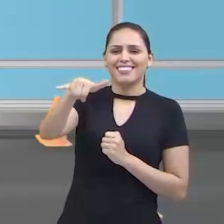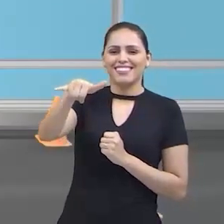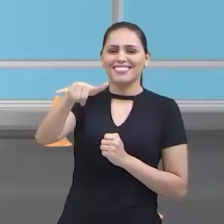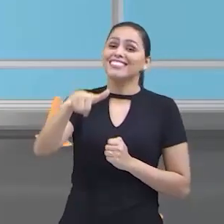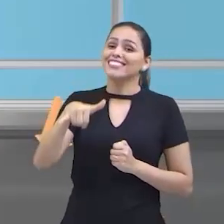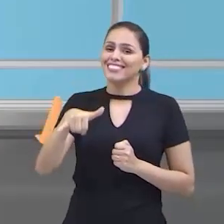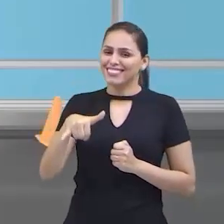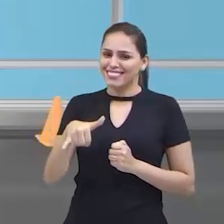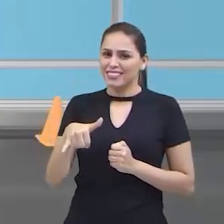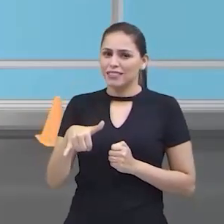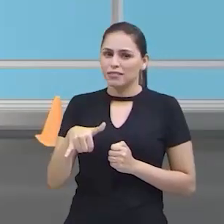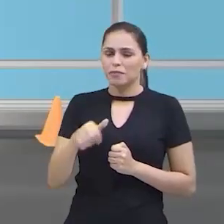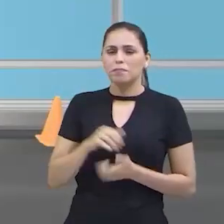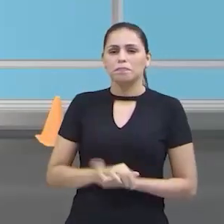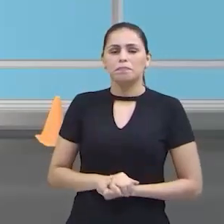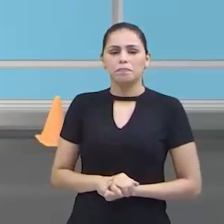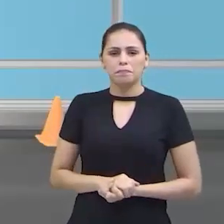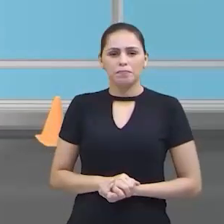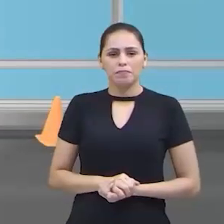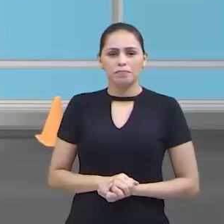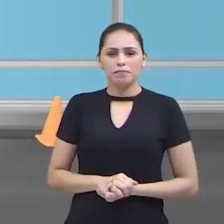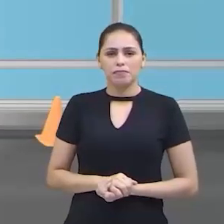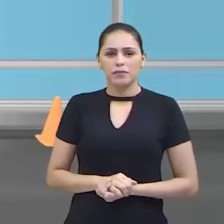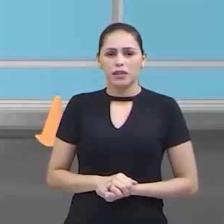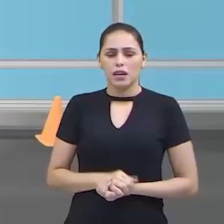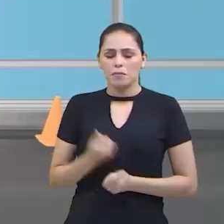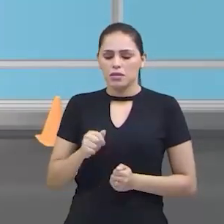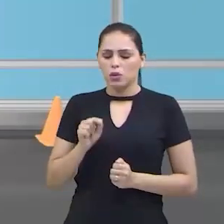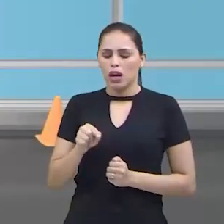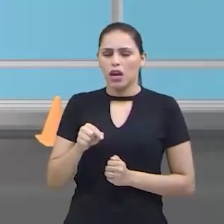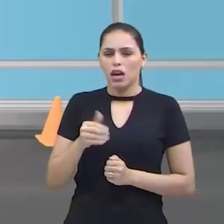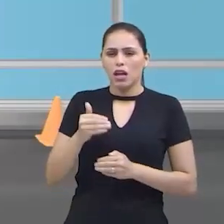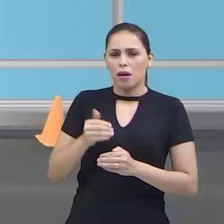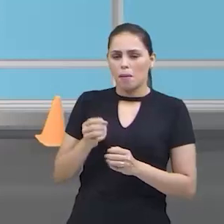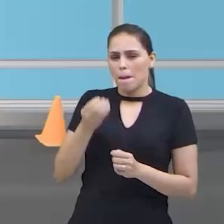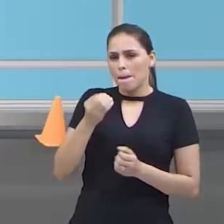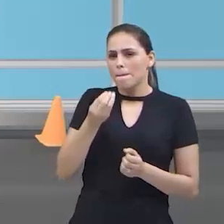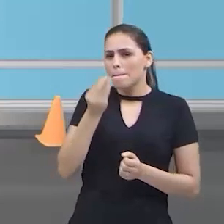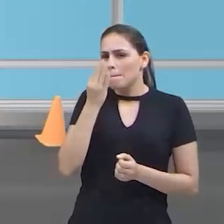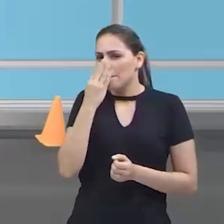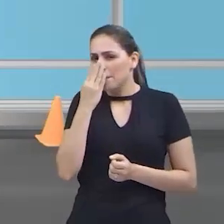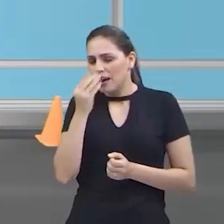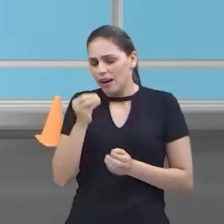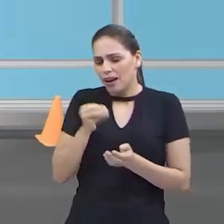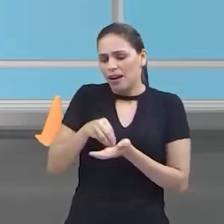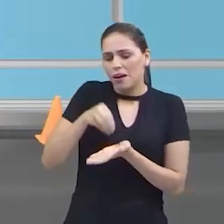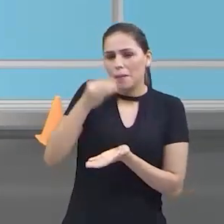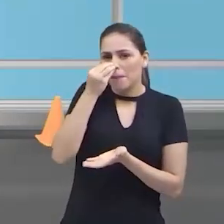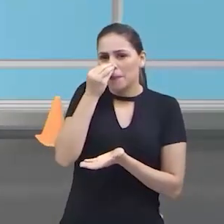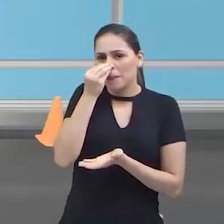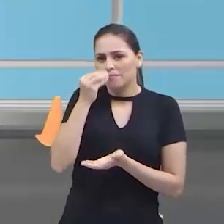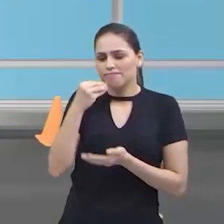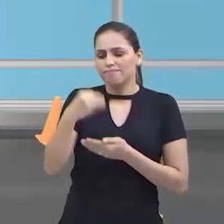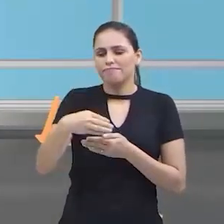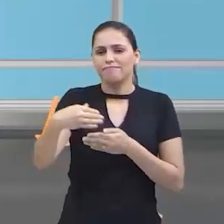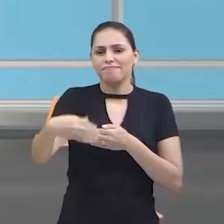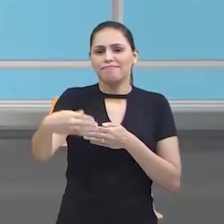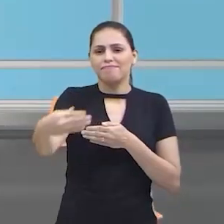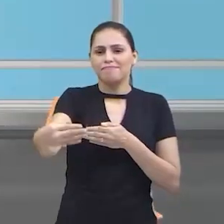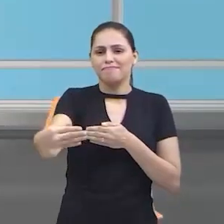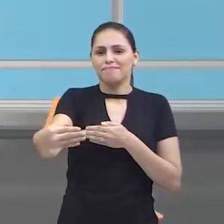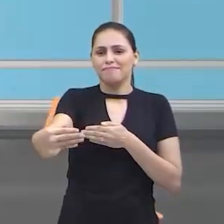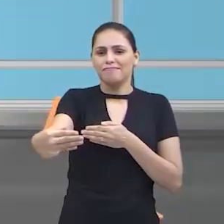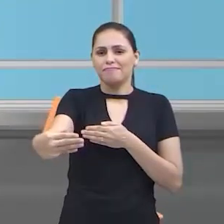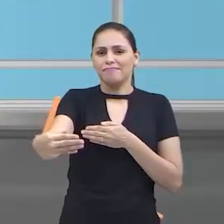Fazer em linha reta mesmo? Essas aqui são as distâncias. Se cair aqui, eu marco uma quantidade... Menos pontos. Aqui eu já marco mais pontos.